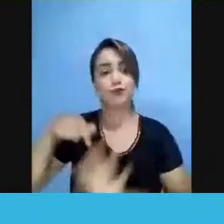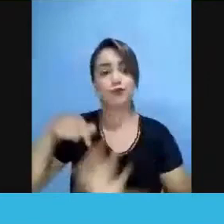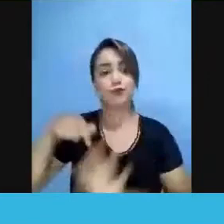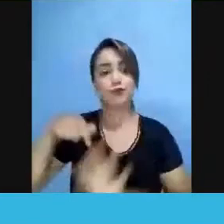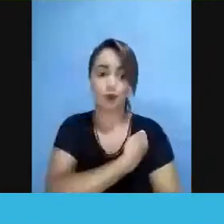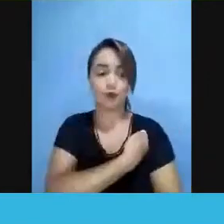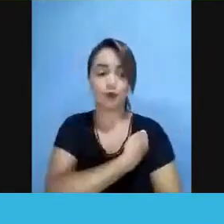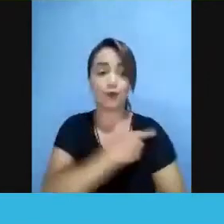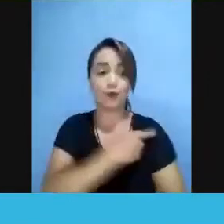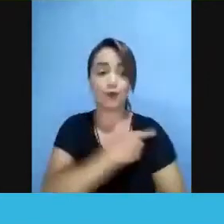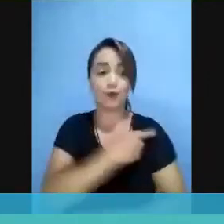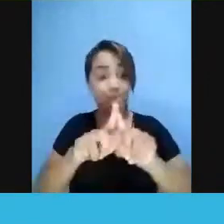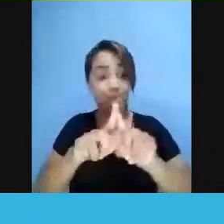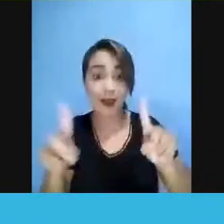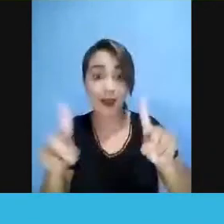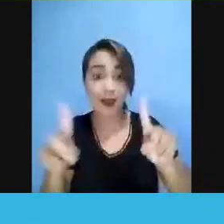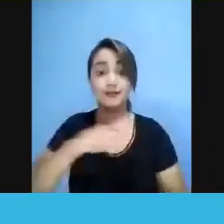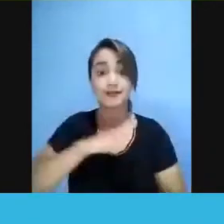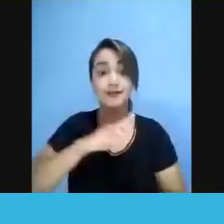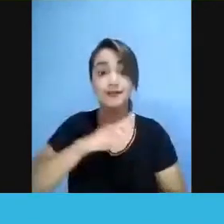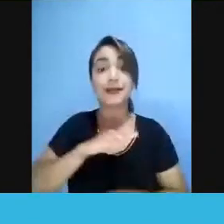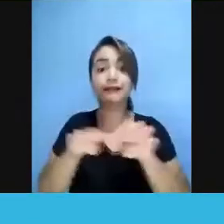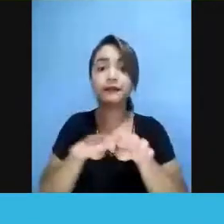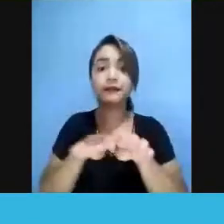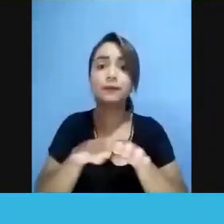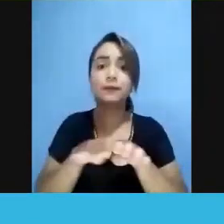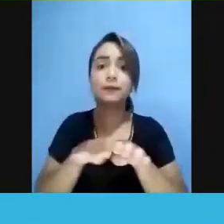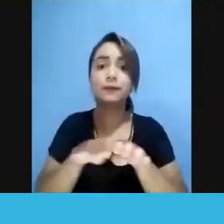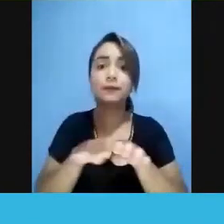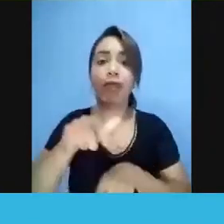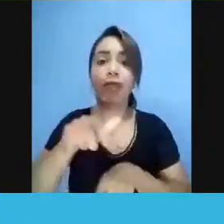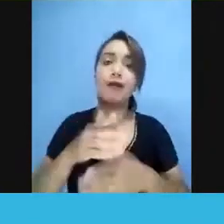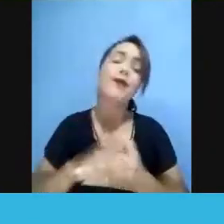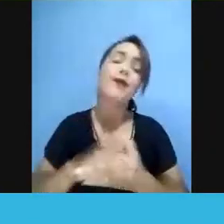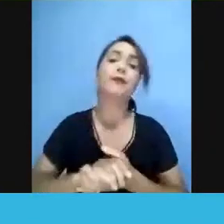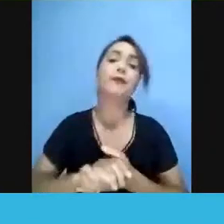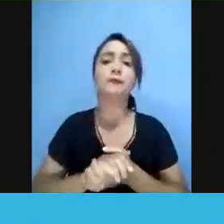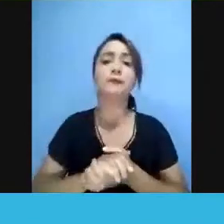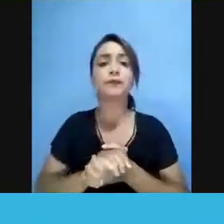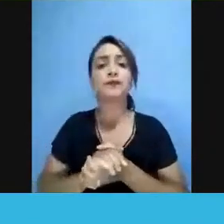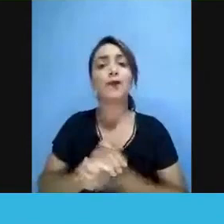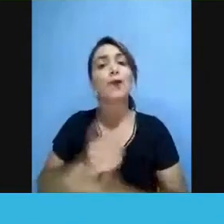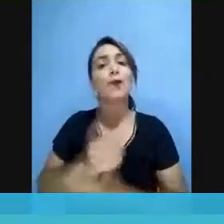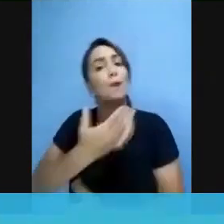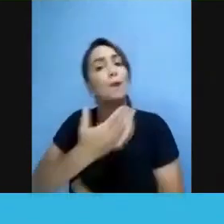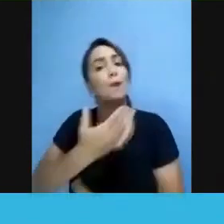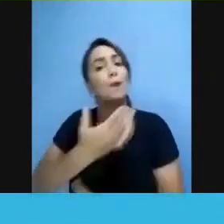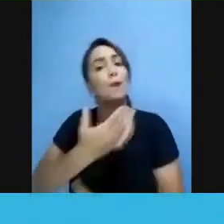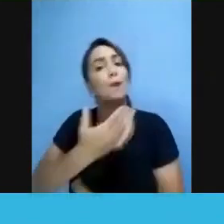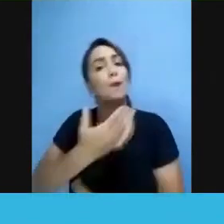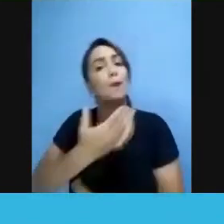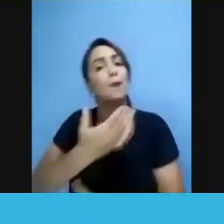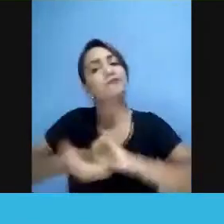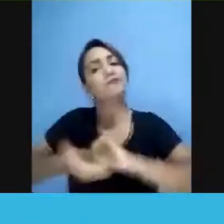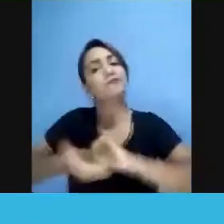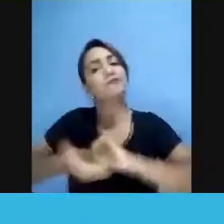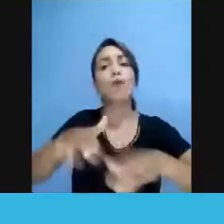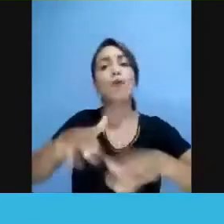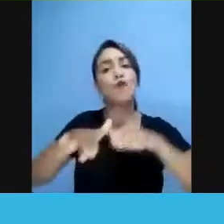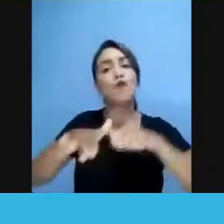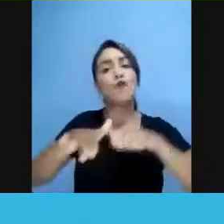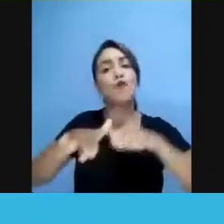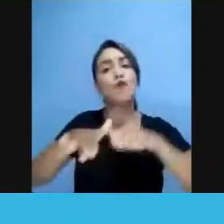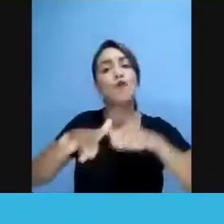Mas nós temos aqui também uma grande parceira nossa das lutas dos movimentos sociais,